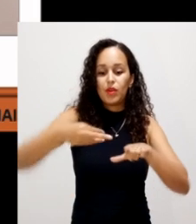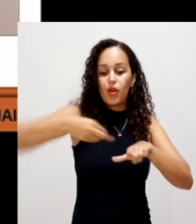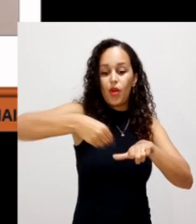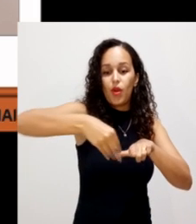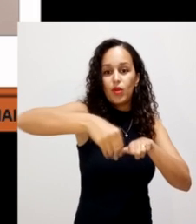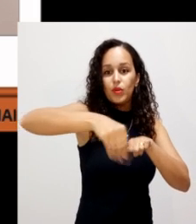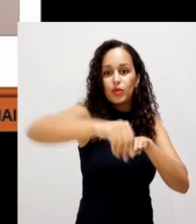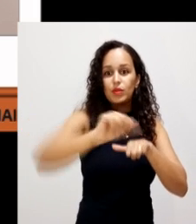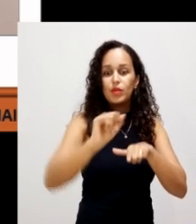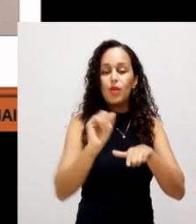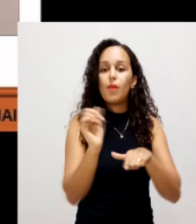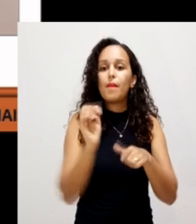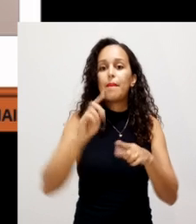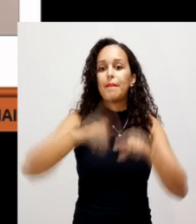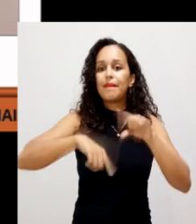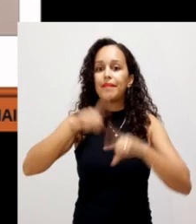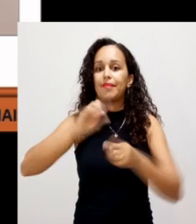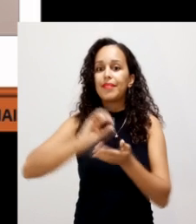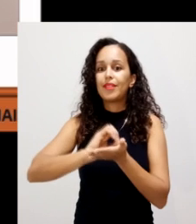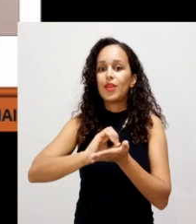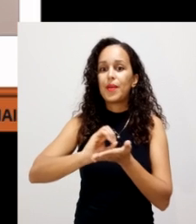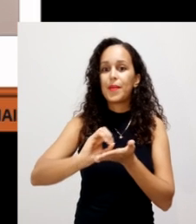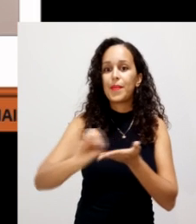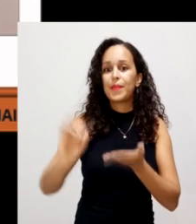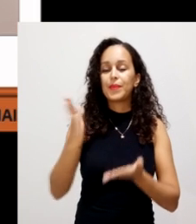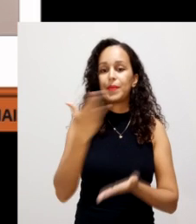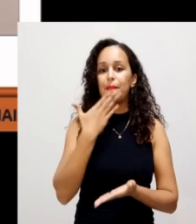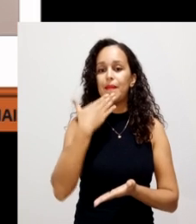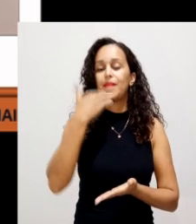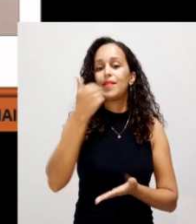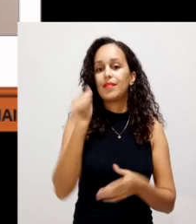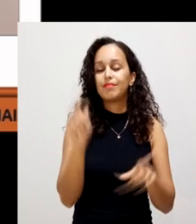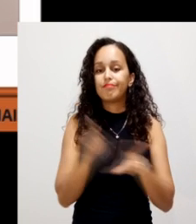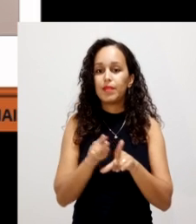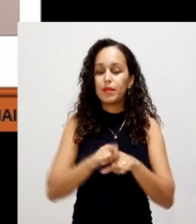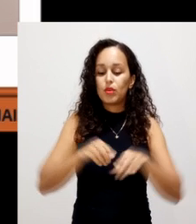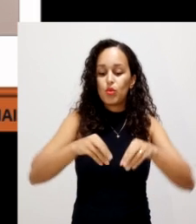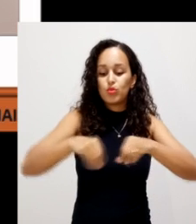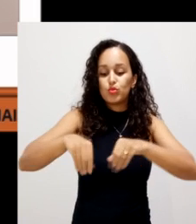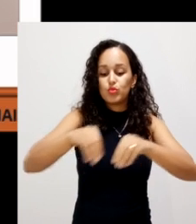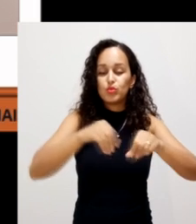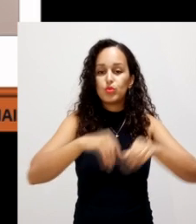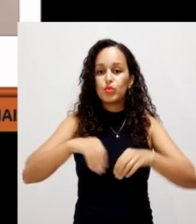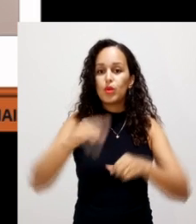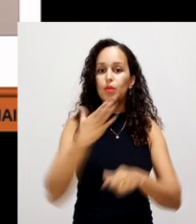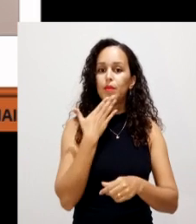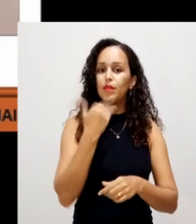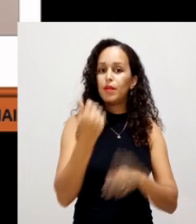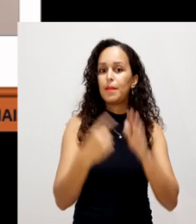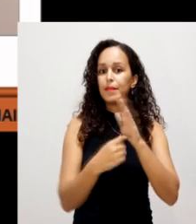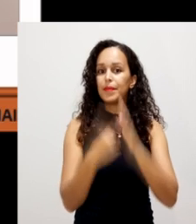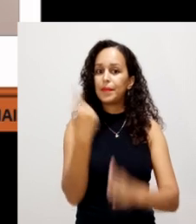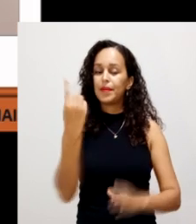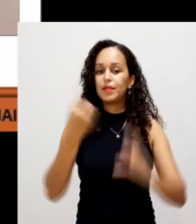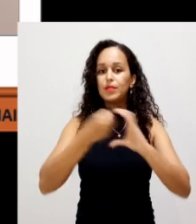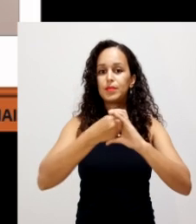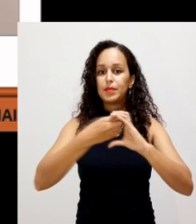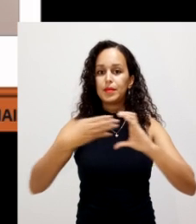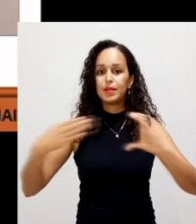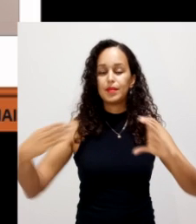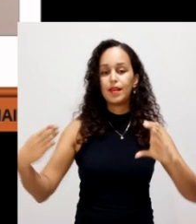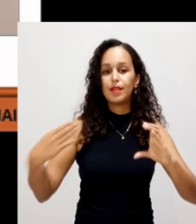o solo, gente vai aumentar o nosso teor de matéria orgânica e melhorar as qualidades do solo. Primeiro, a gente pode melhorar as qualidades físicas.